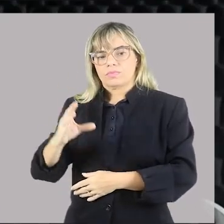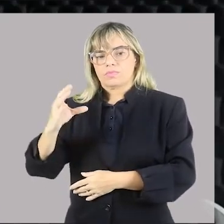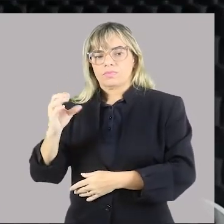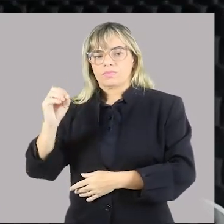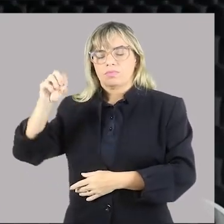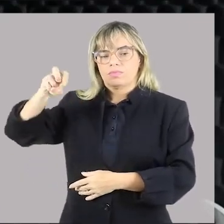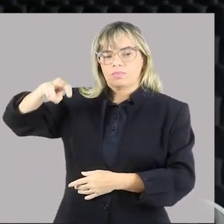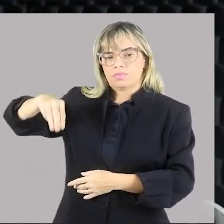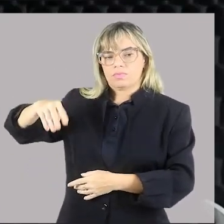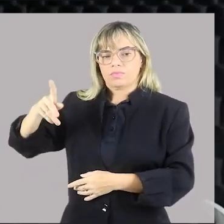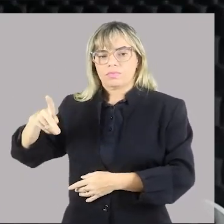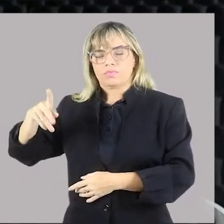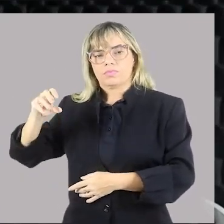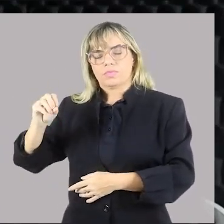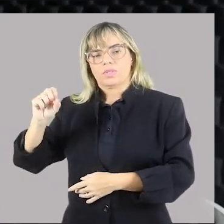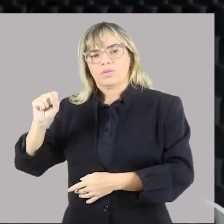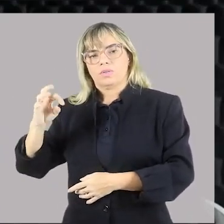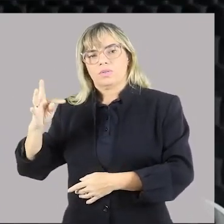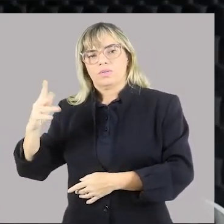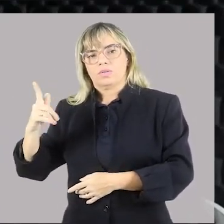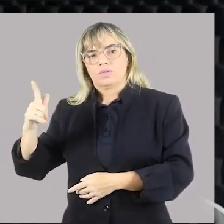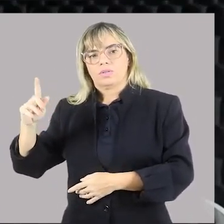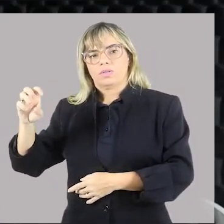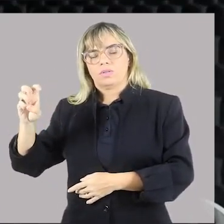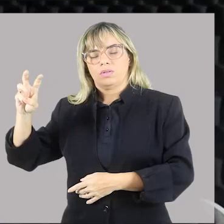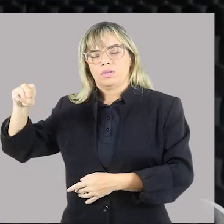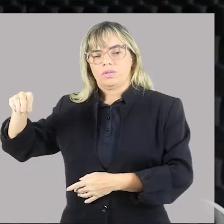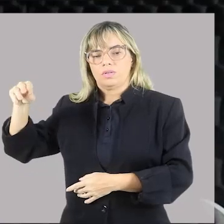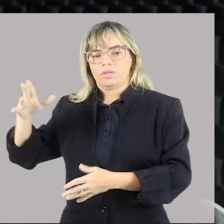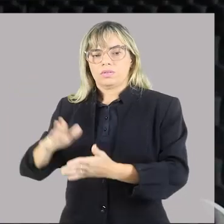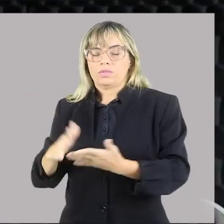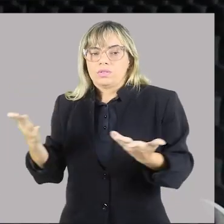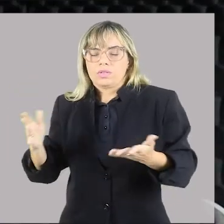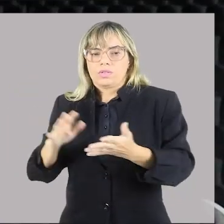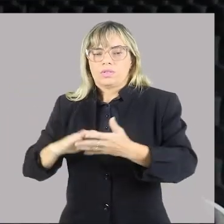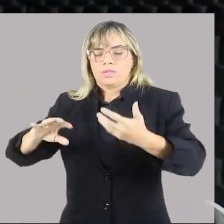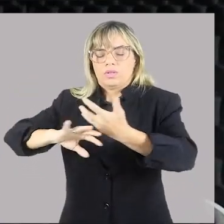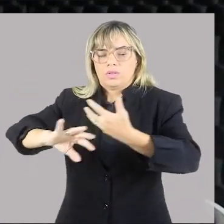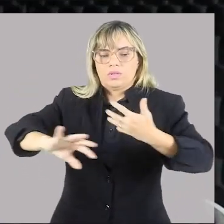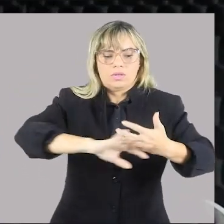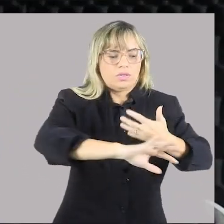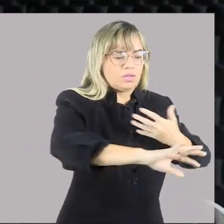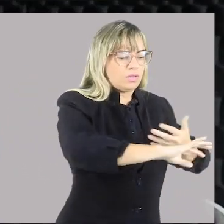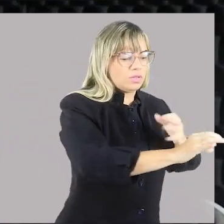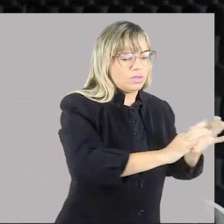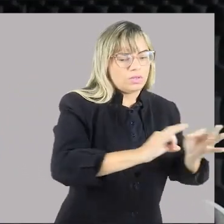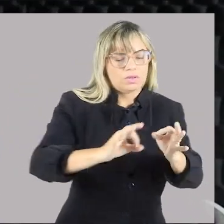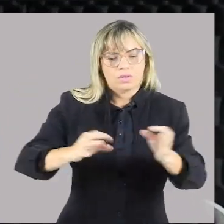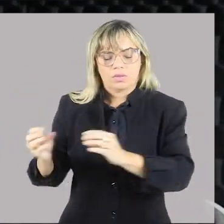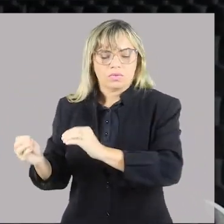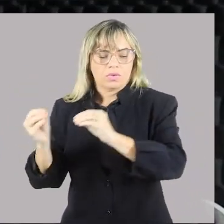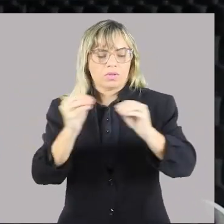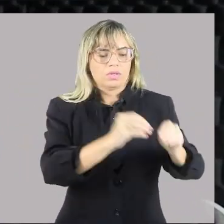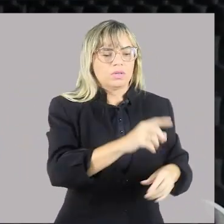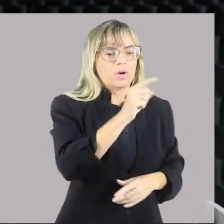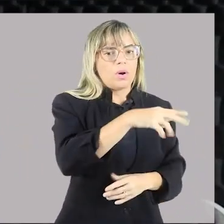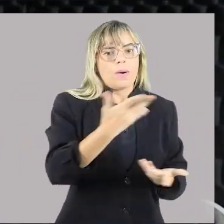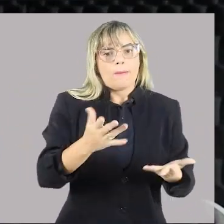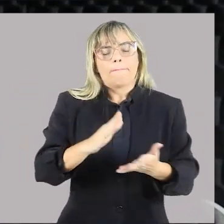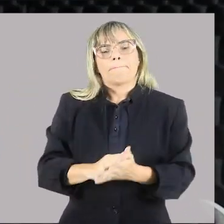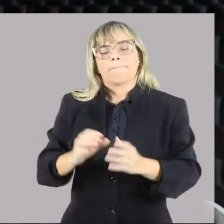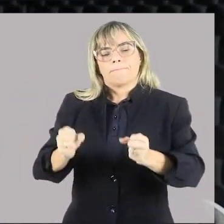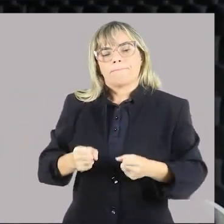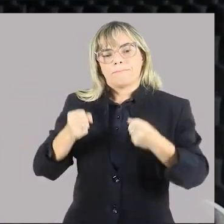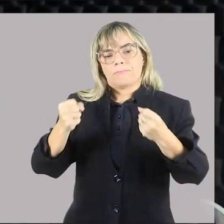separação do resíduo, nem todo o lixo vai para o aterro. A matéria orgânica, ela pode ser aproveitada